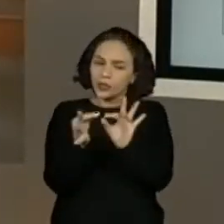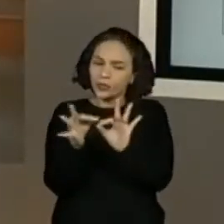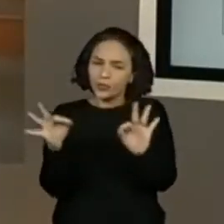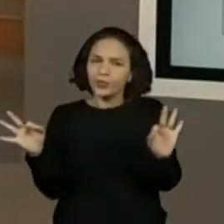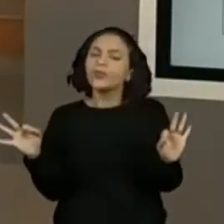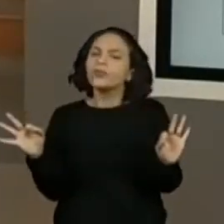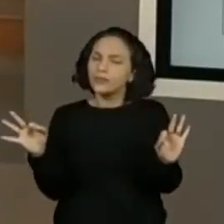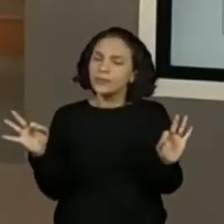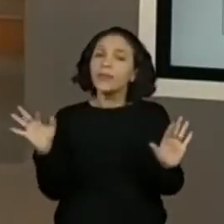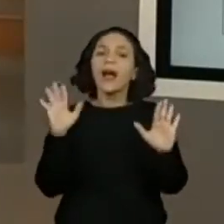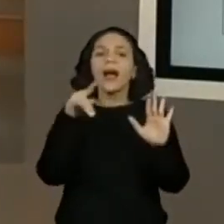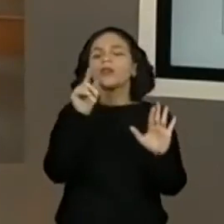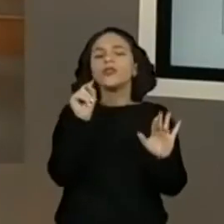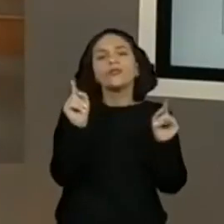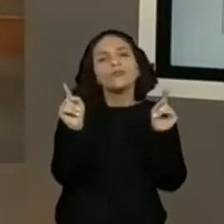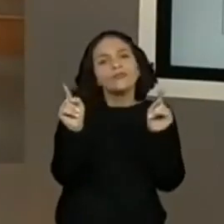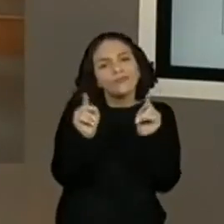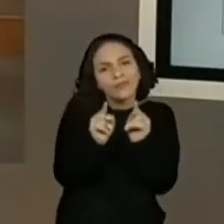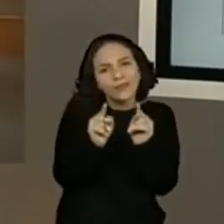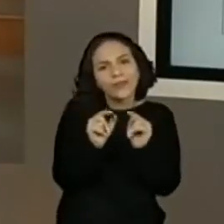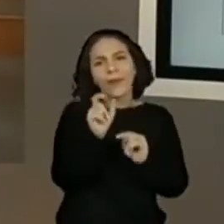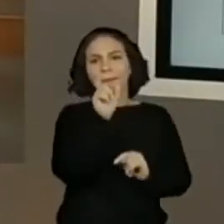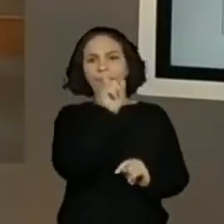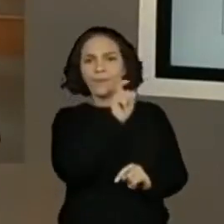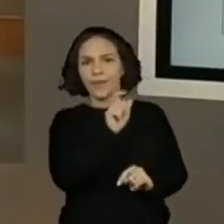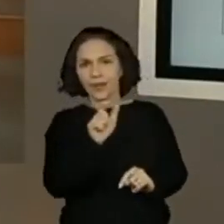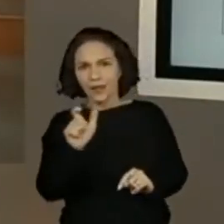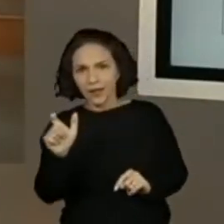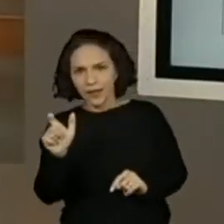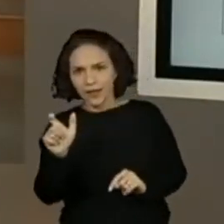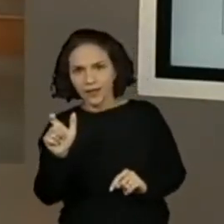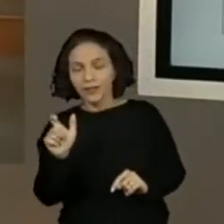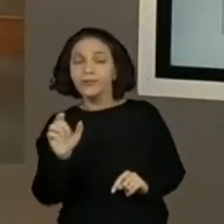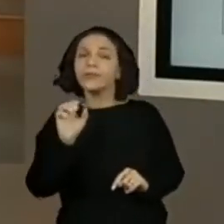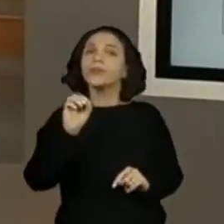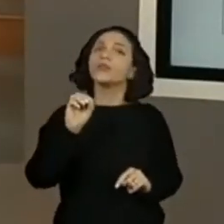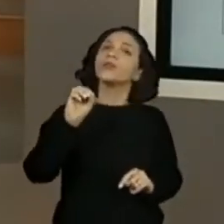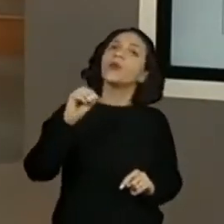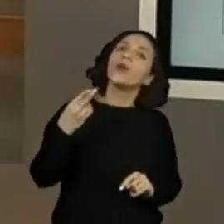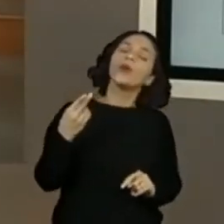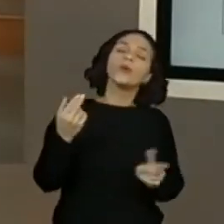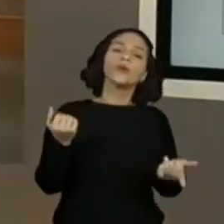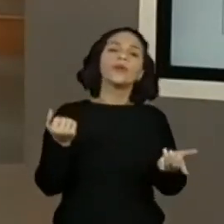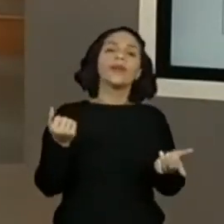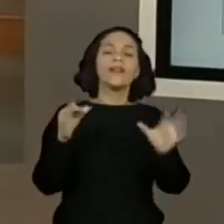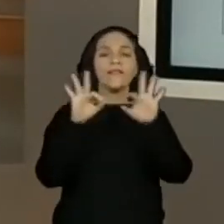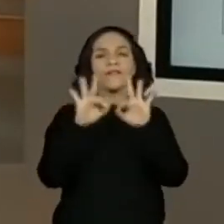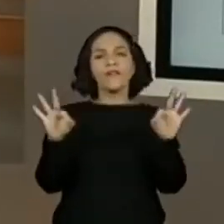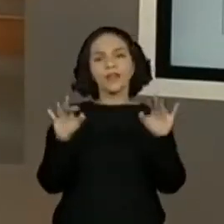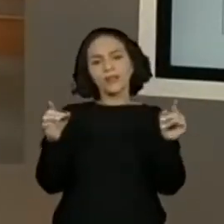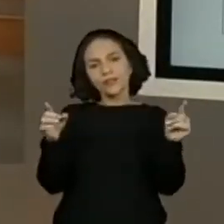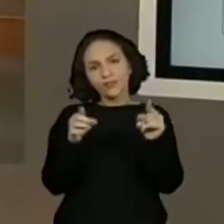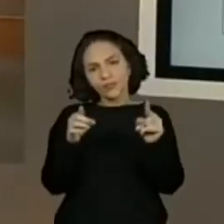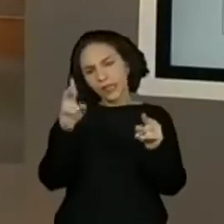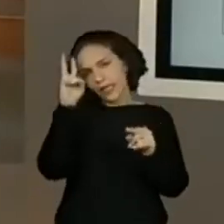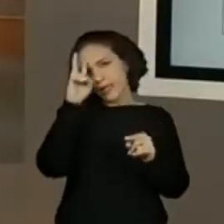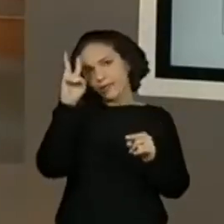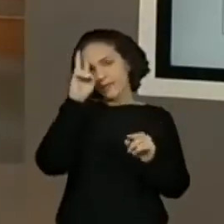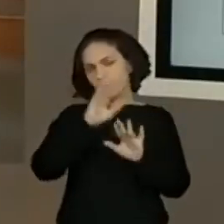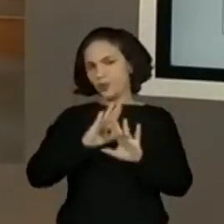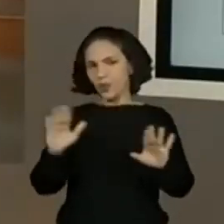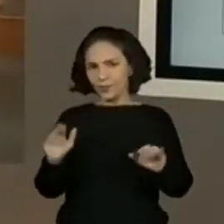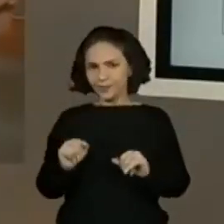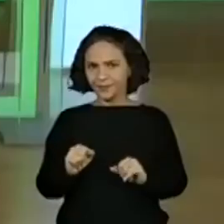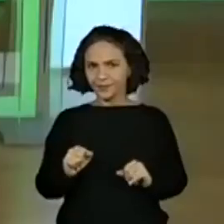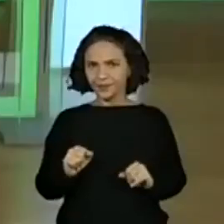Aqui são pequenas expressões, palavras, ou, né, palavrinhas, frases curtas para a gente lembrar. Então,